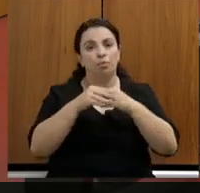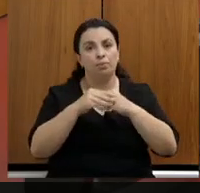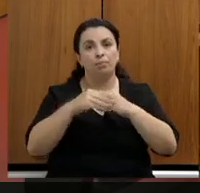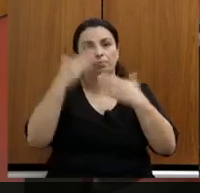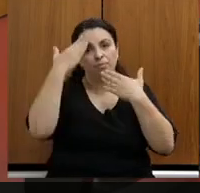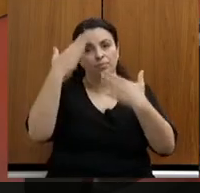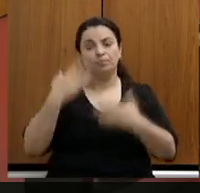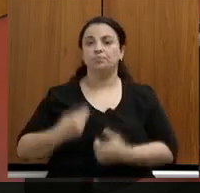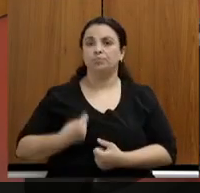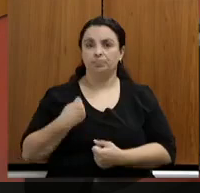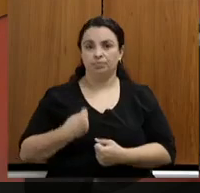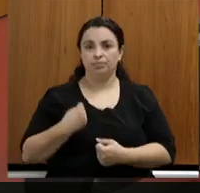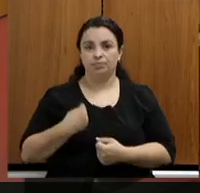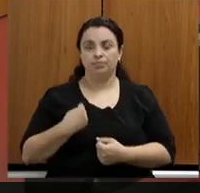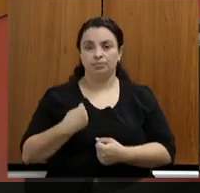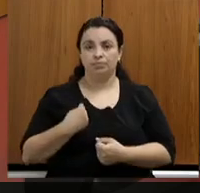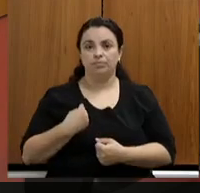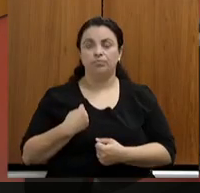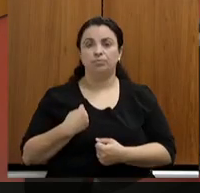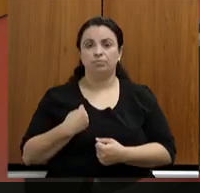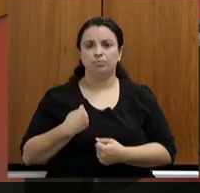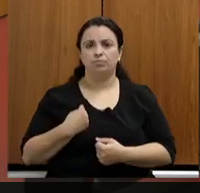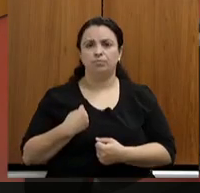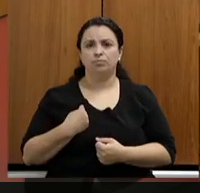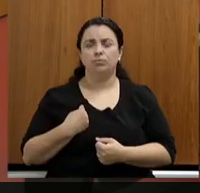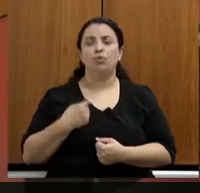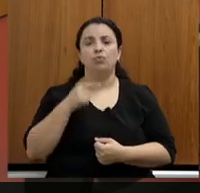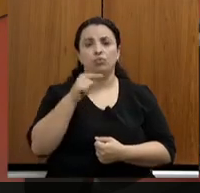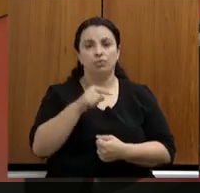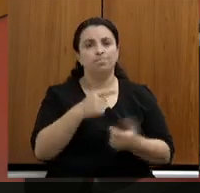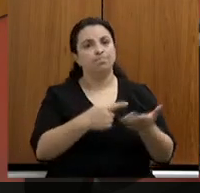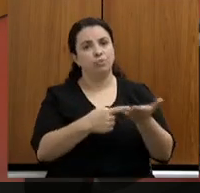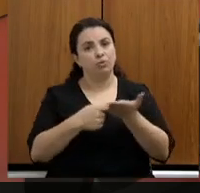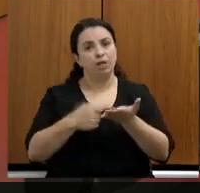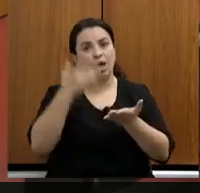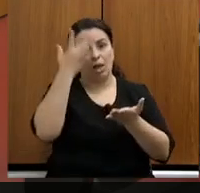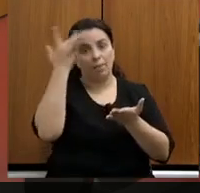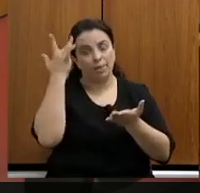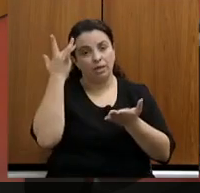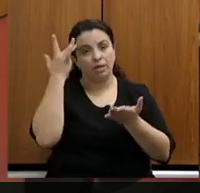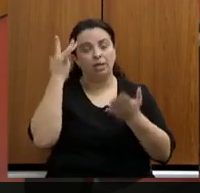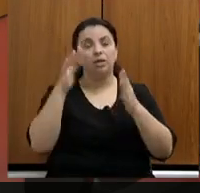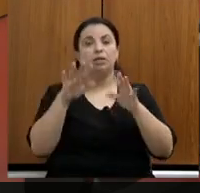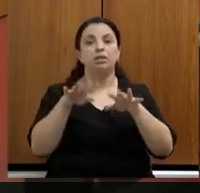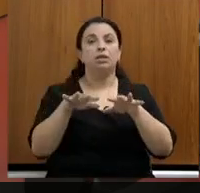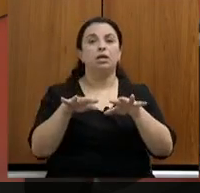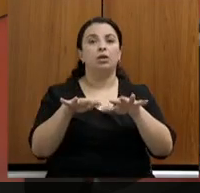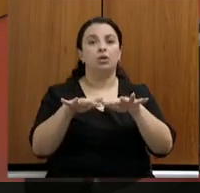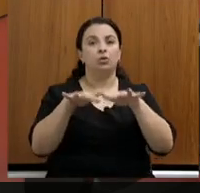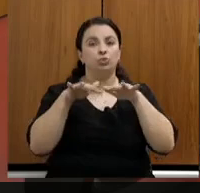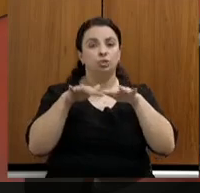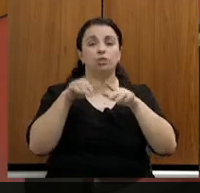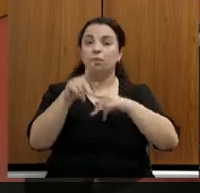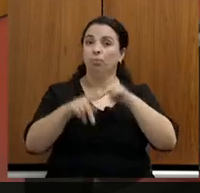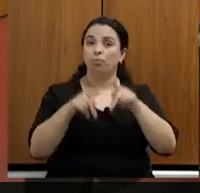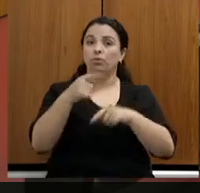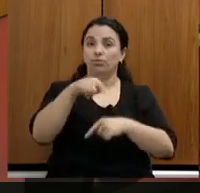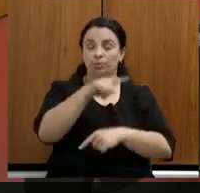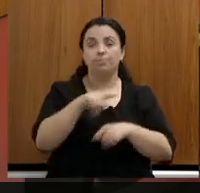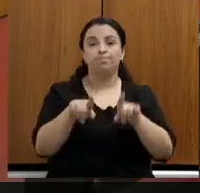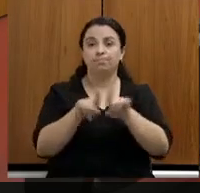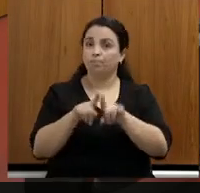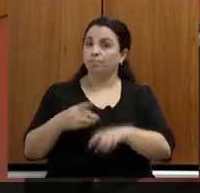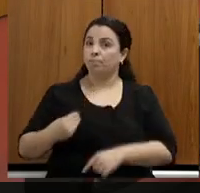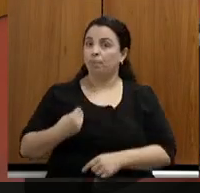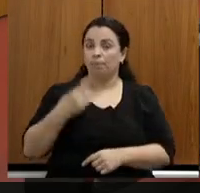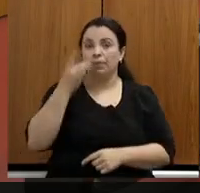estão convidados para que amanhã, na audiência pública, vocês estejam presentes, terão